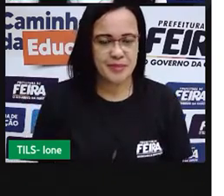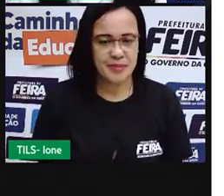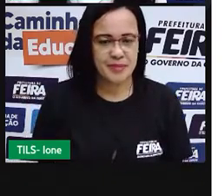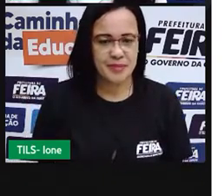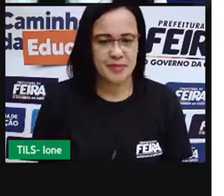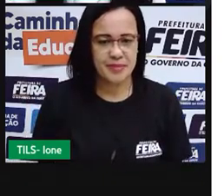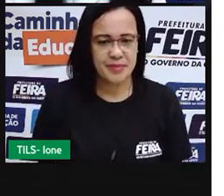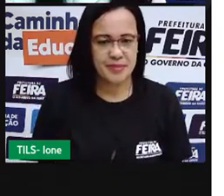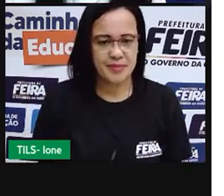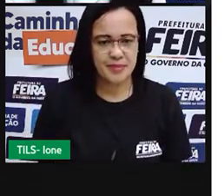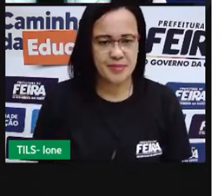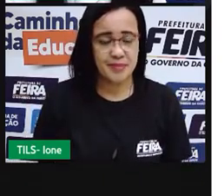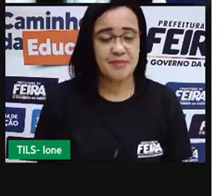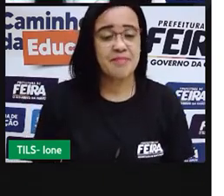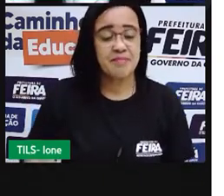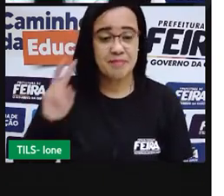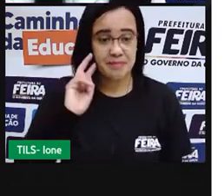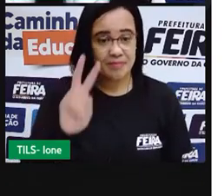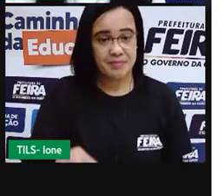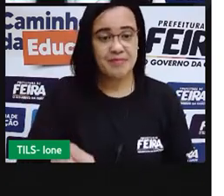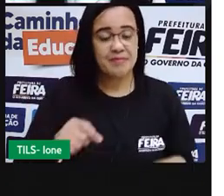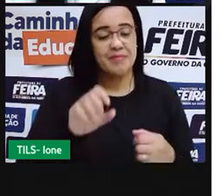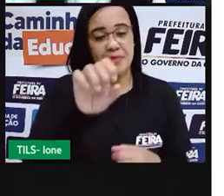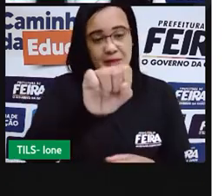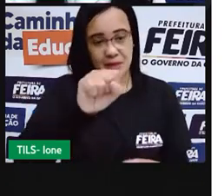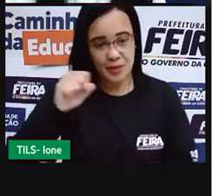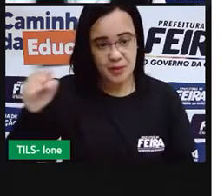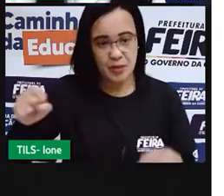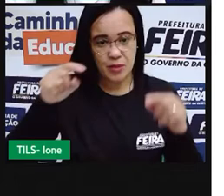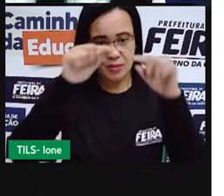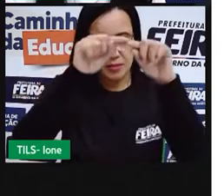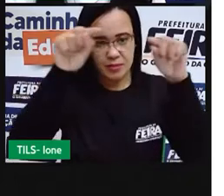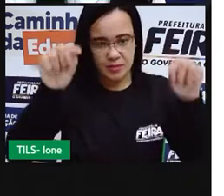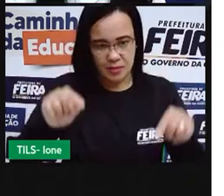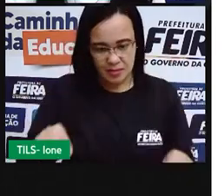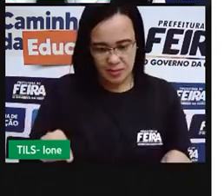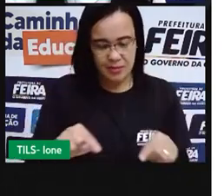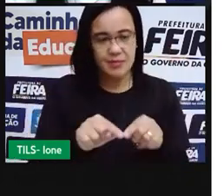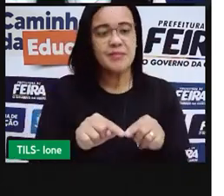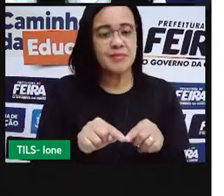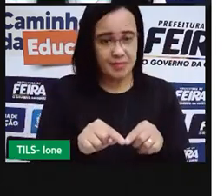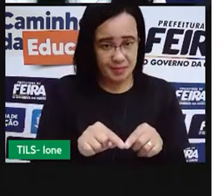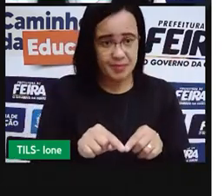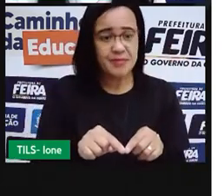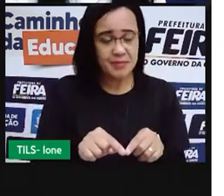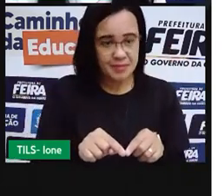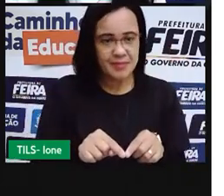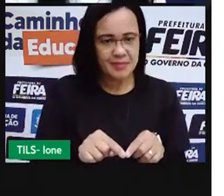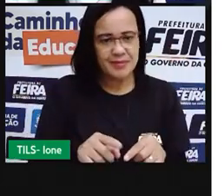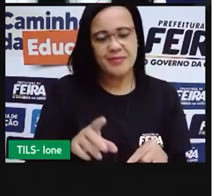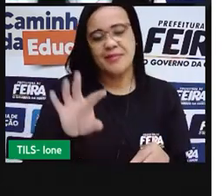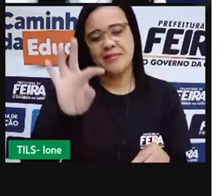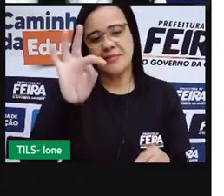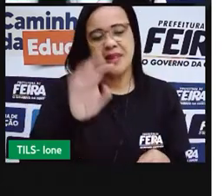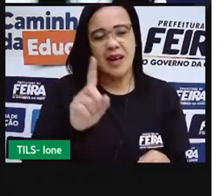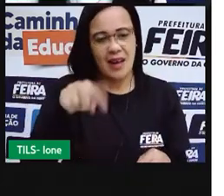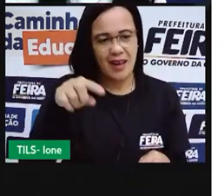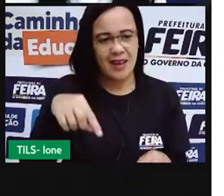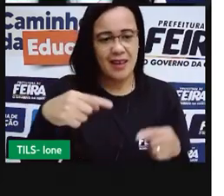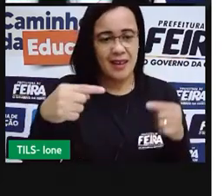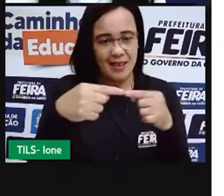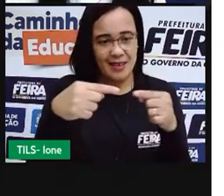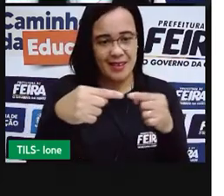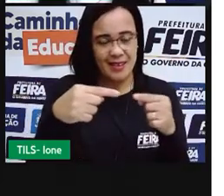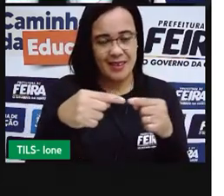A gente vê que as portas têm um formato de um retângulo. Não é isso?